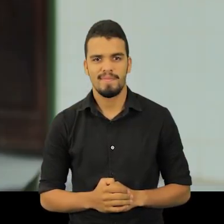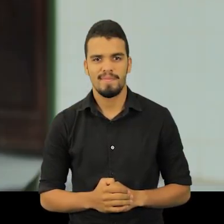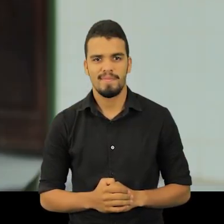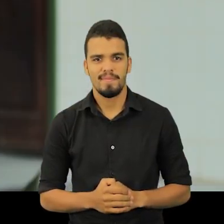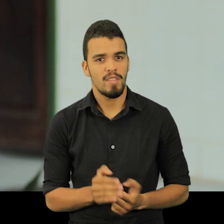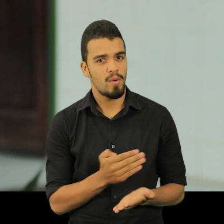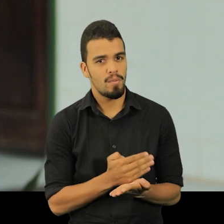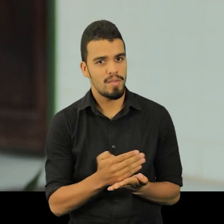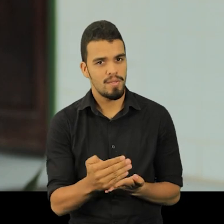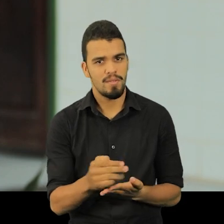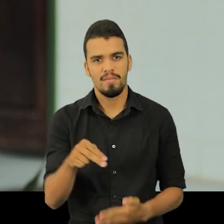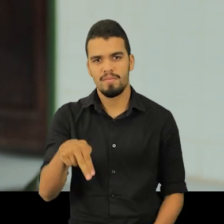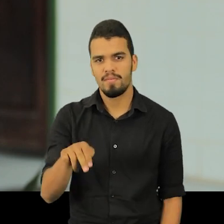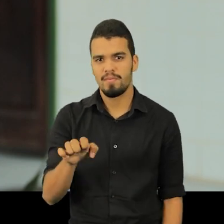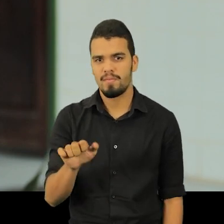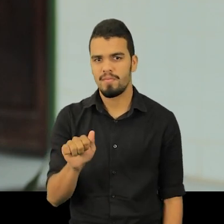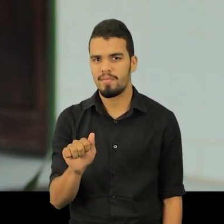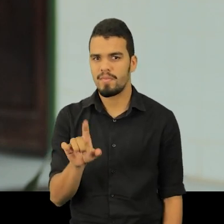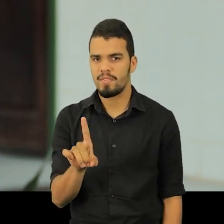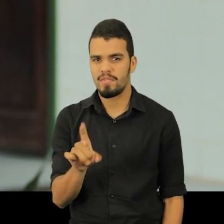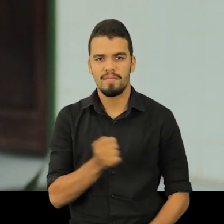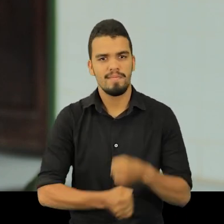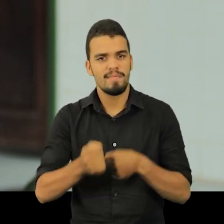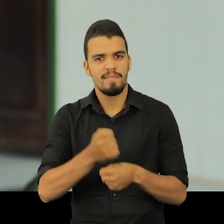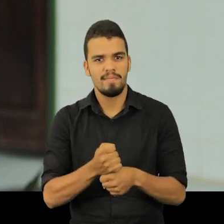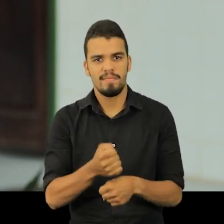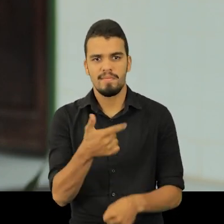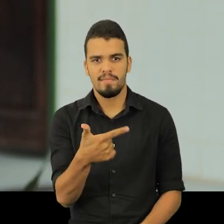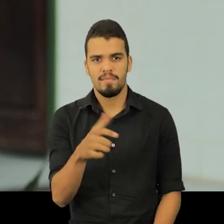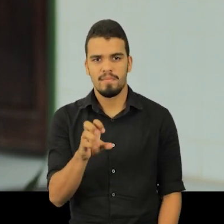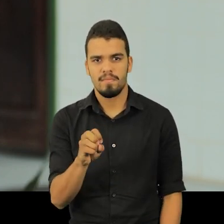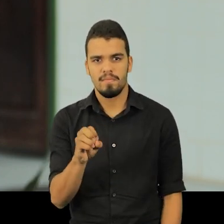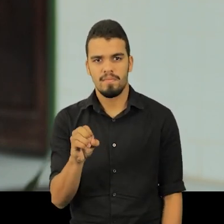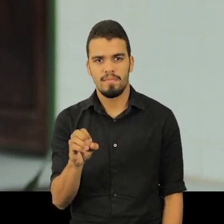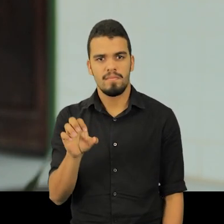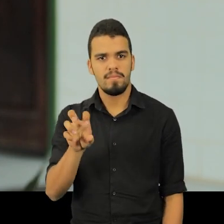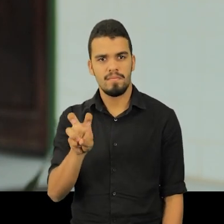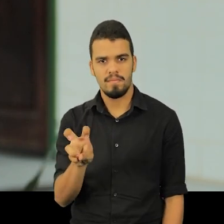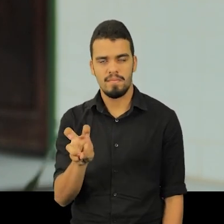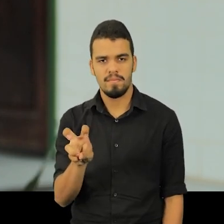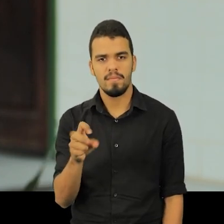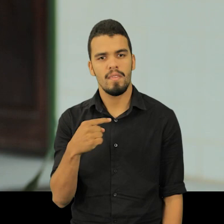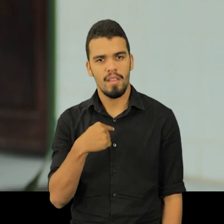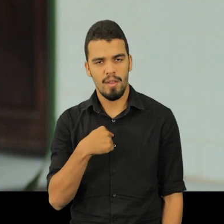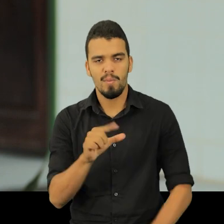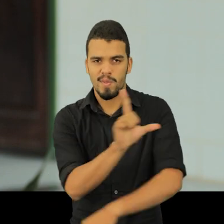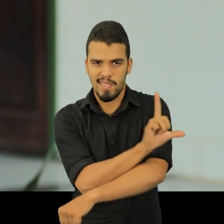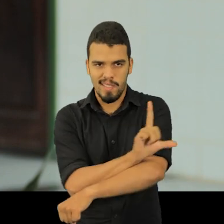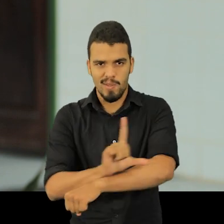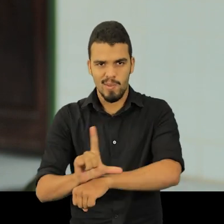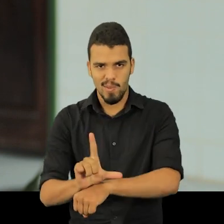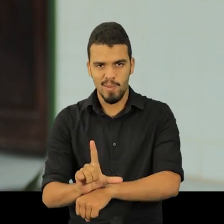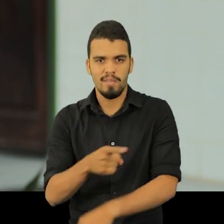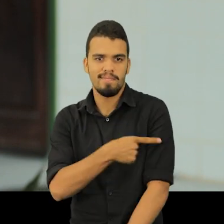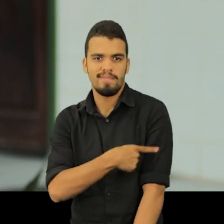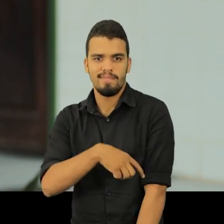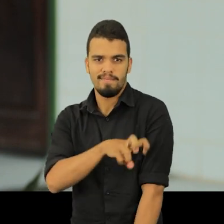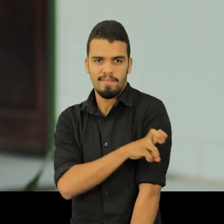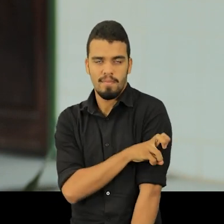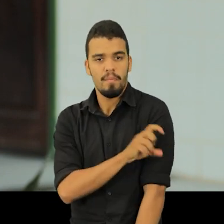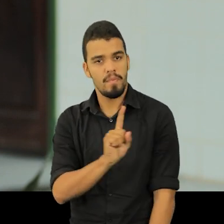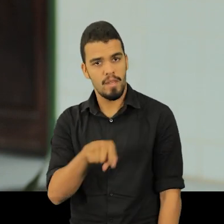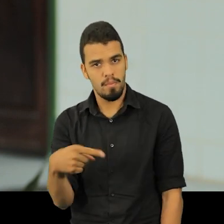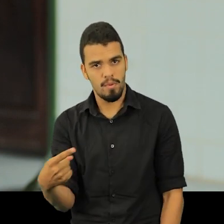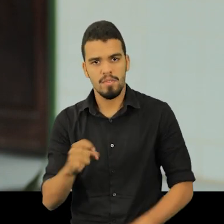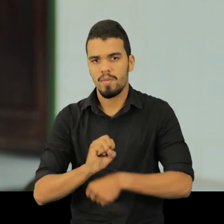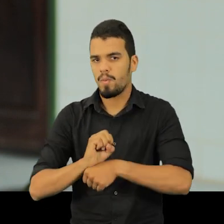Começou ainda com o NEAD, né, em 2005. Eu fiz para a licenciatura das séries iniciais. Aí depois